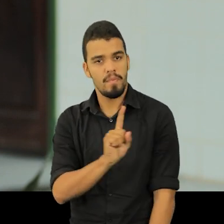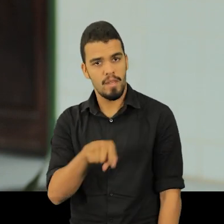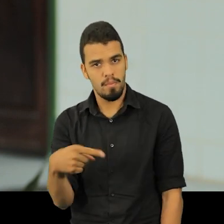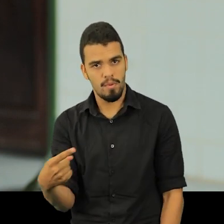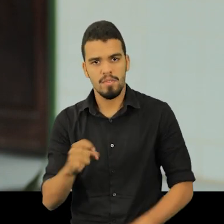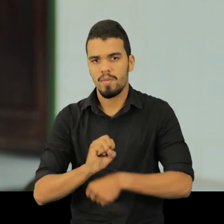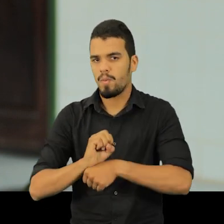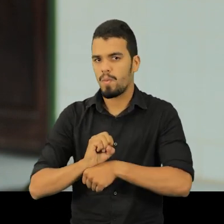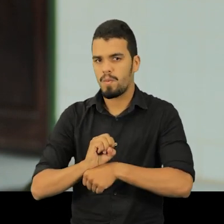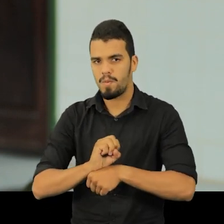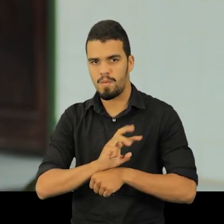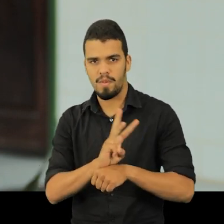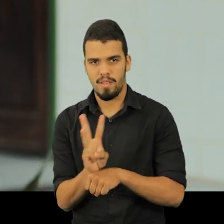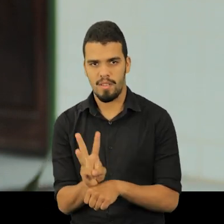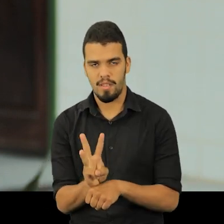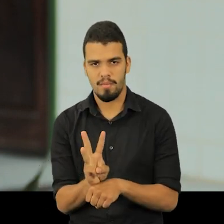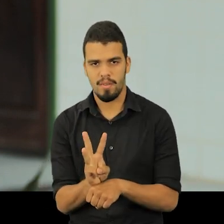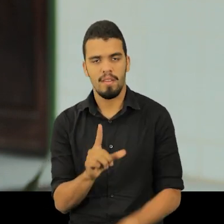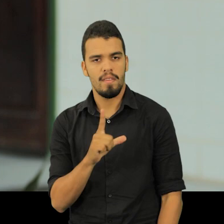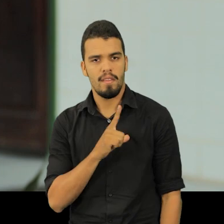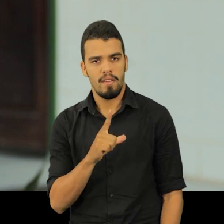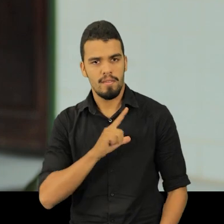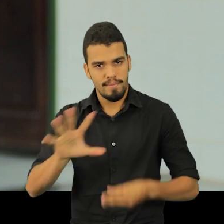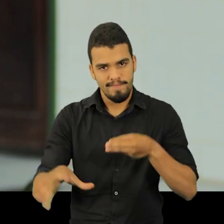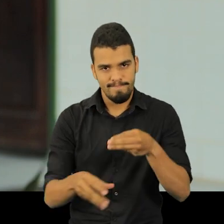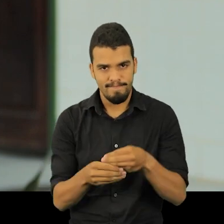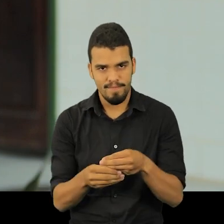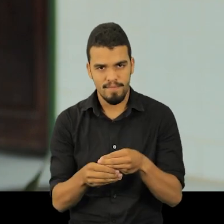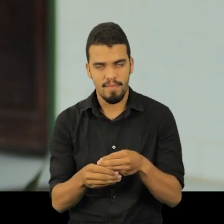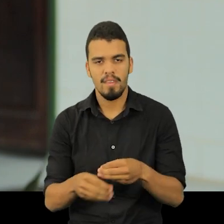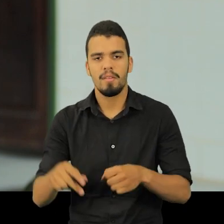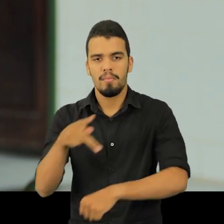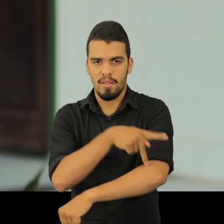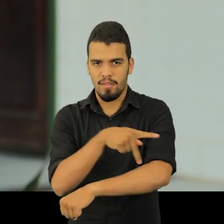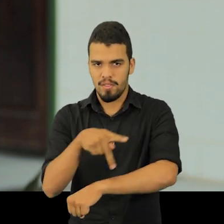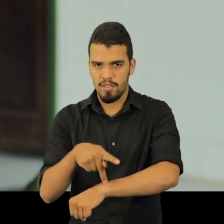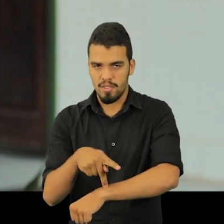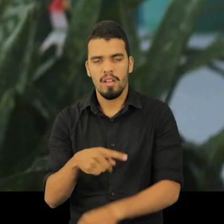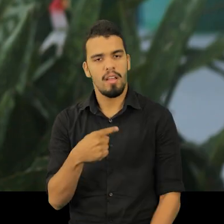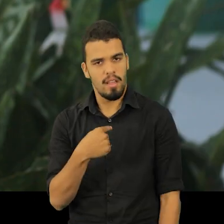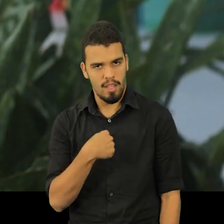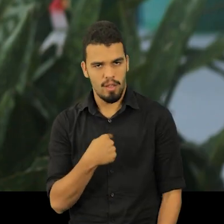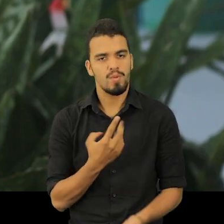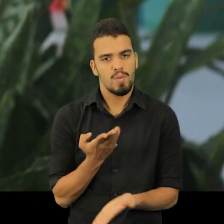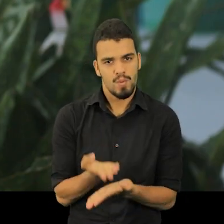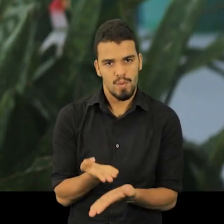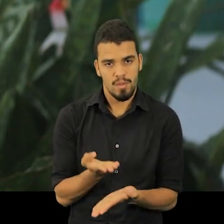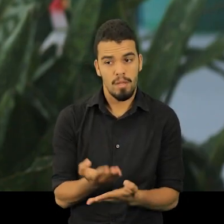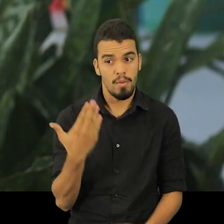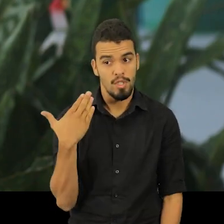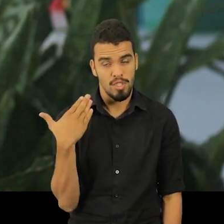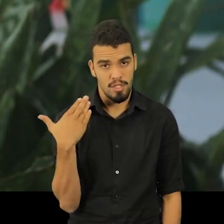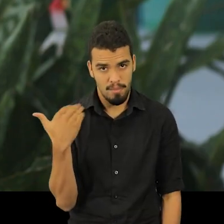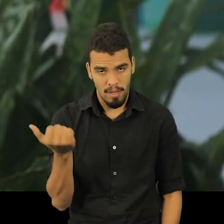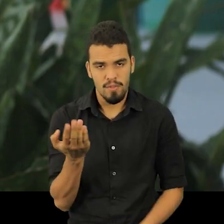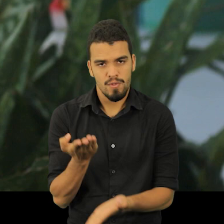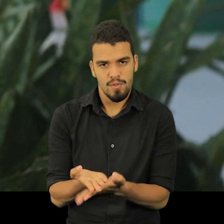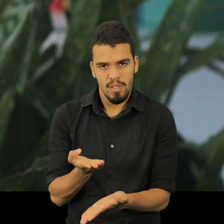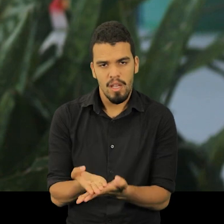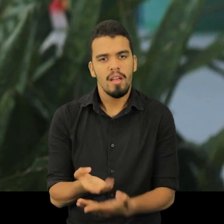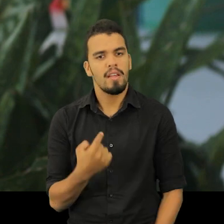a UEMA ofereceu a complementação em pedagogia, né, eu fiz. Quando chamaram para fazer, eu já estava fazendo